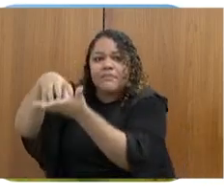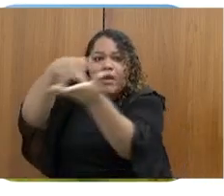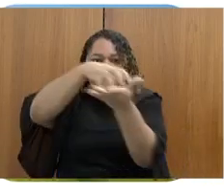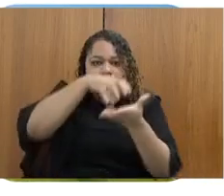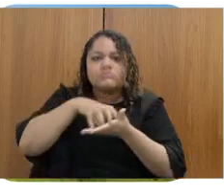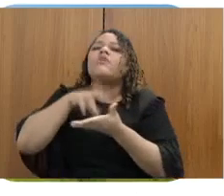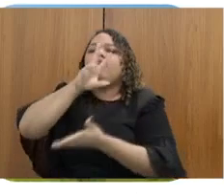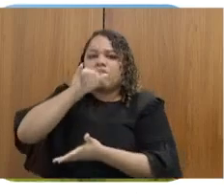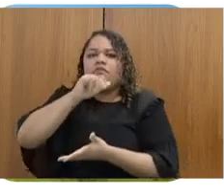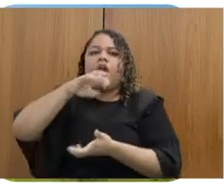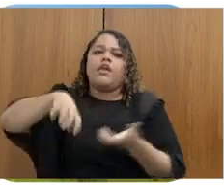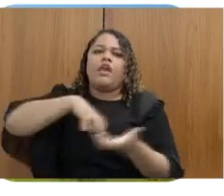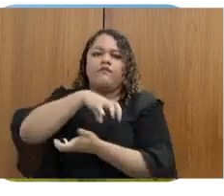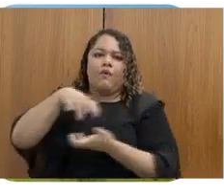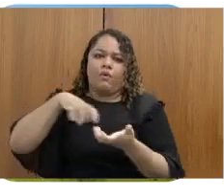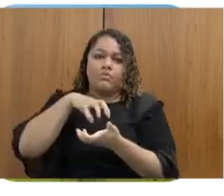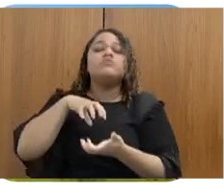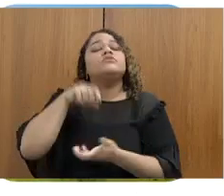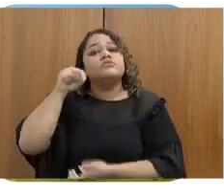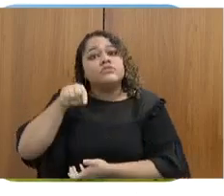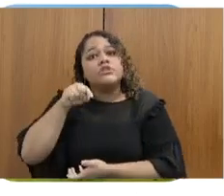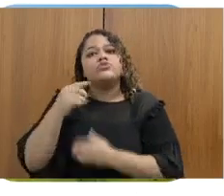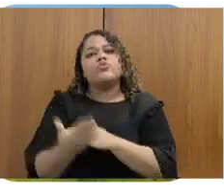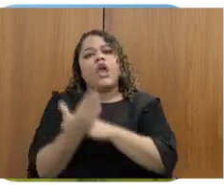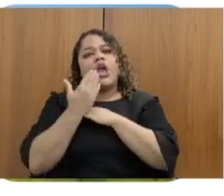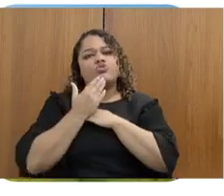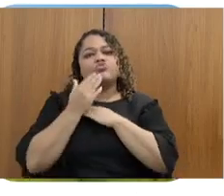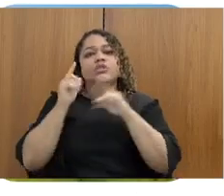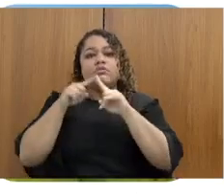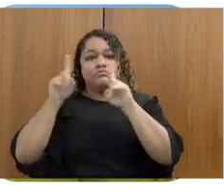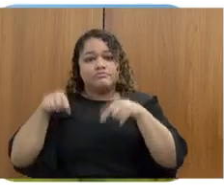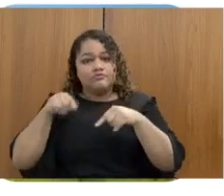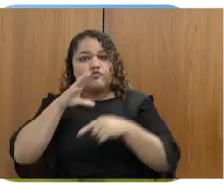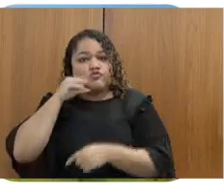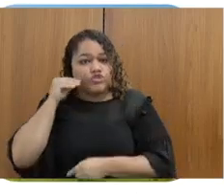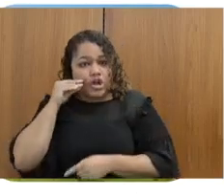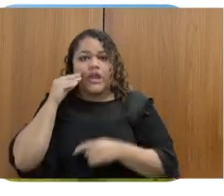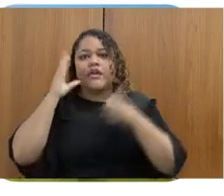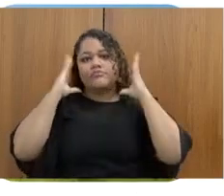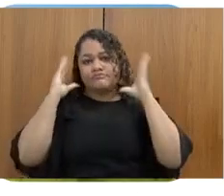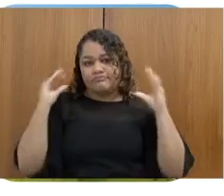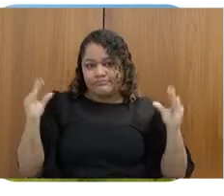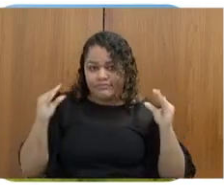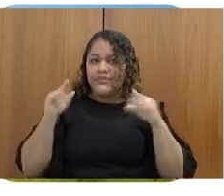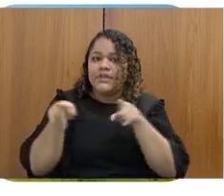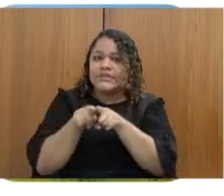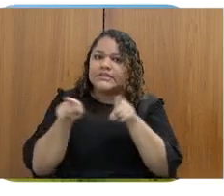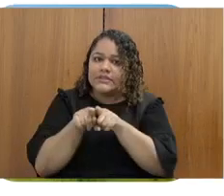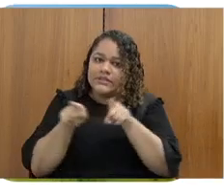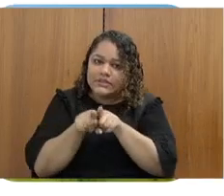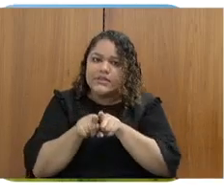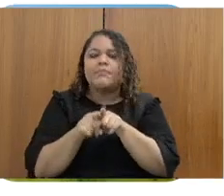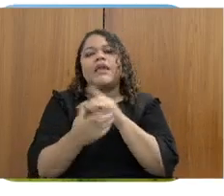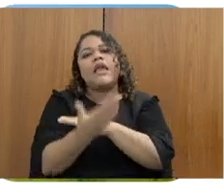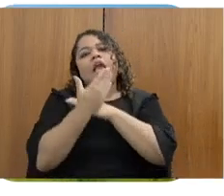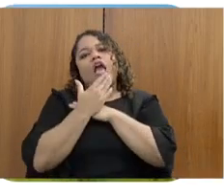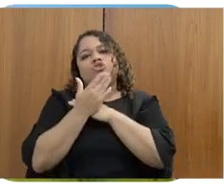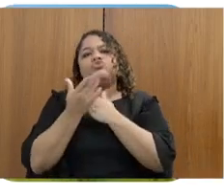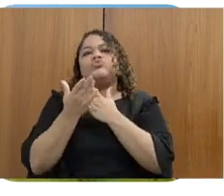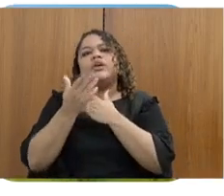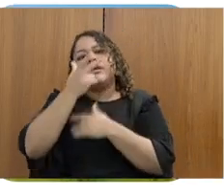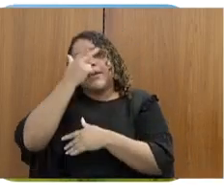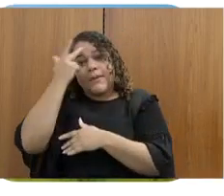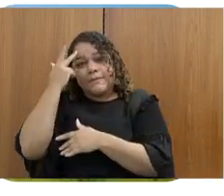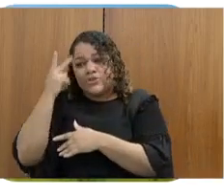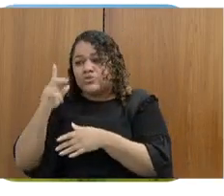vai dar não só um conforto maior para o servidor, como vai ajudar também no nosso processo de ressocialização. Então, o